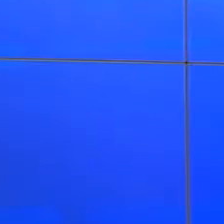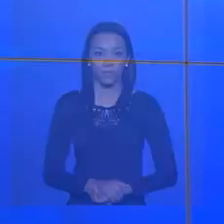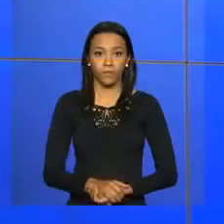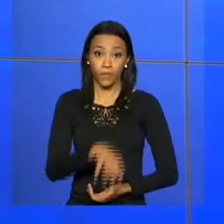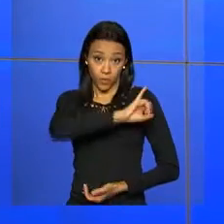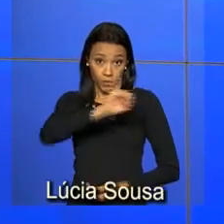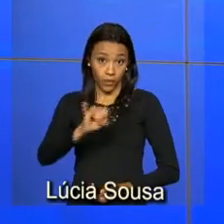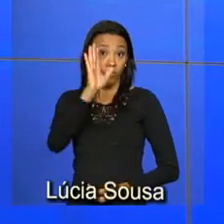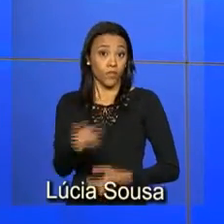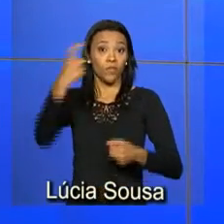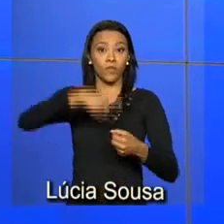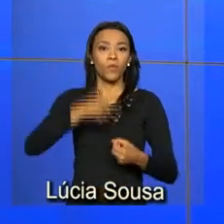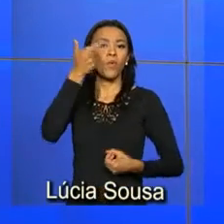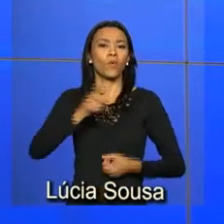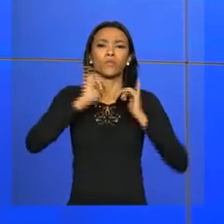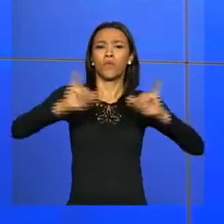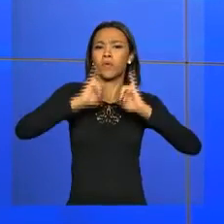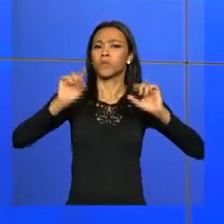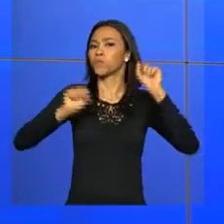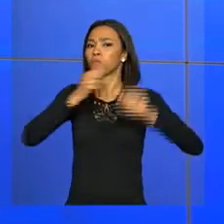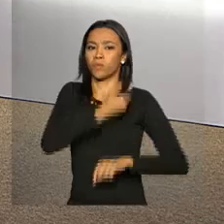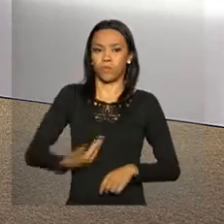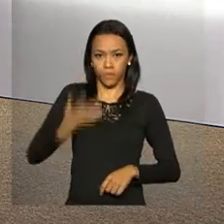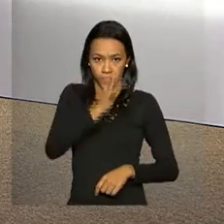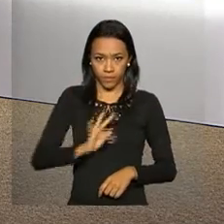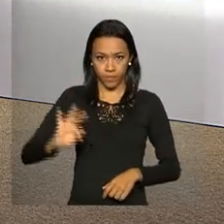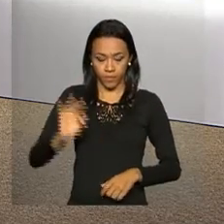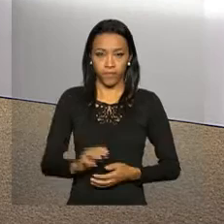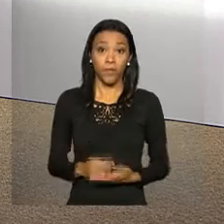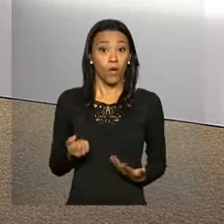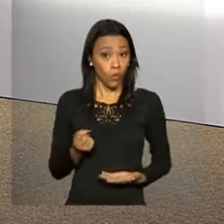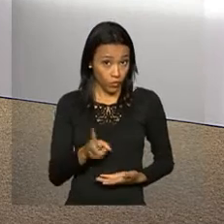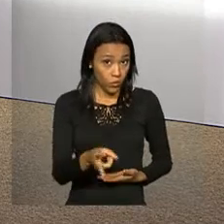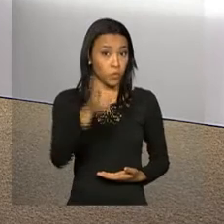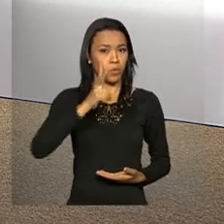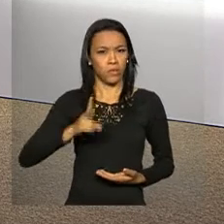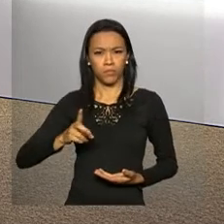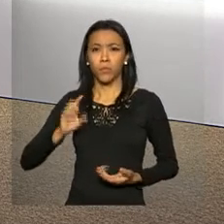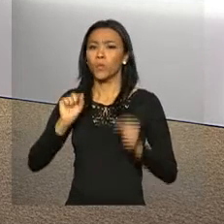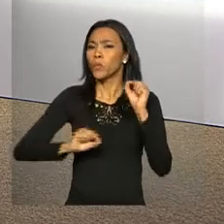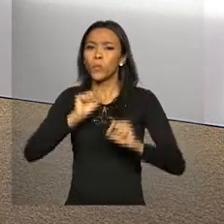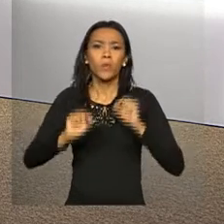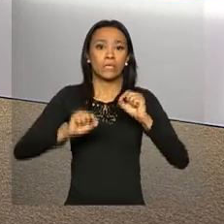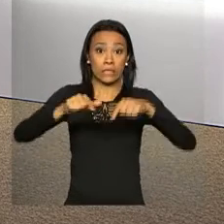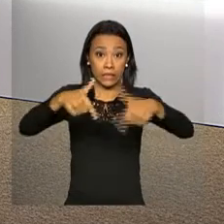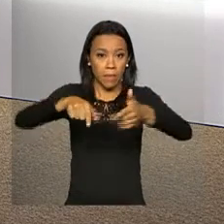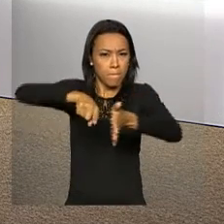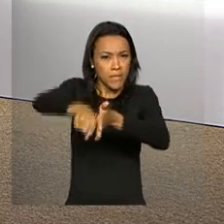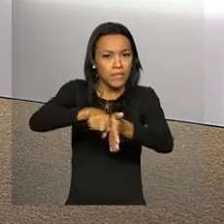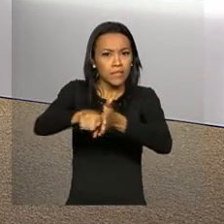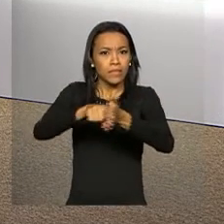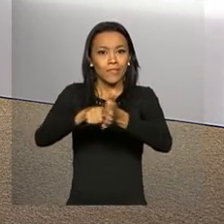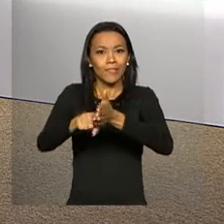Olá, voltamos com outras notícias do governo federal. Continuam em várias frentes o trabalho de pesquisa